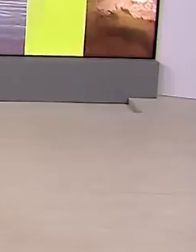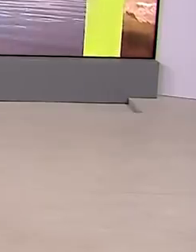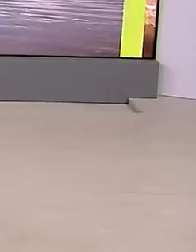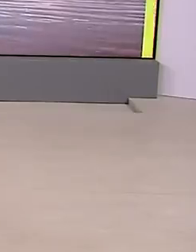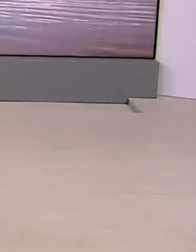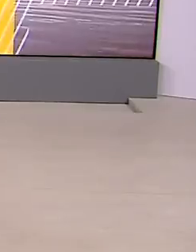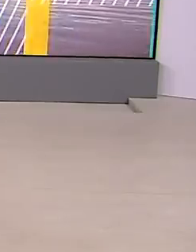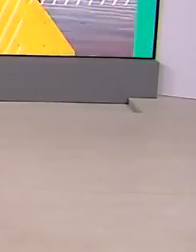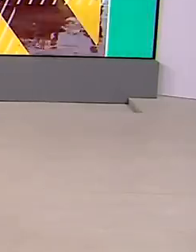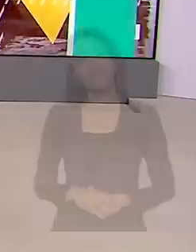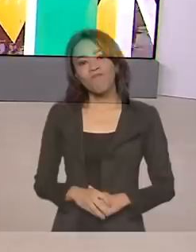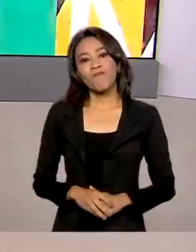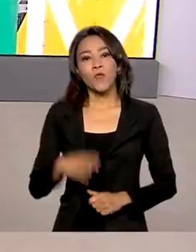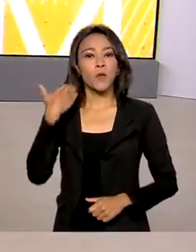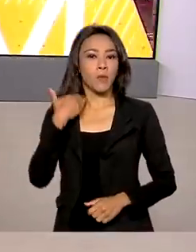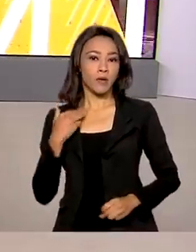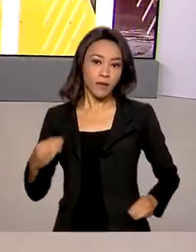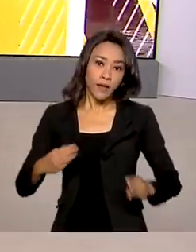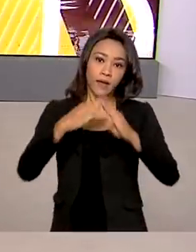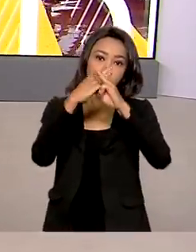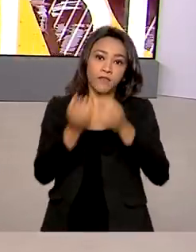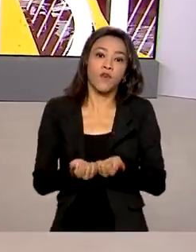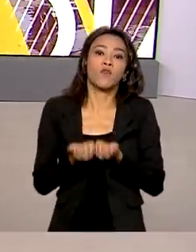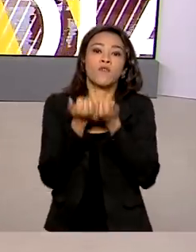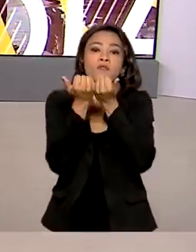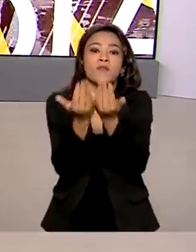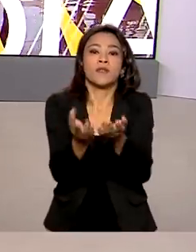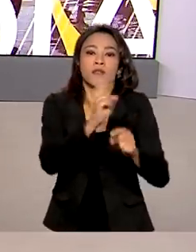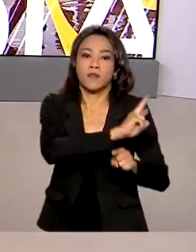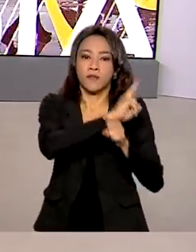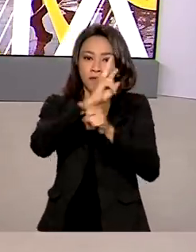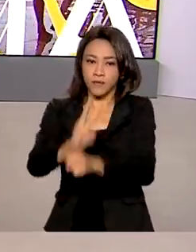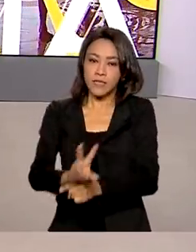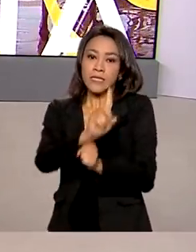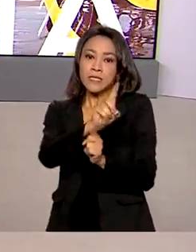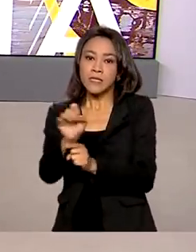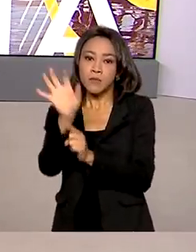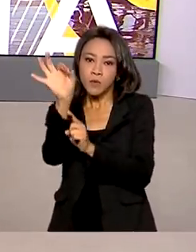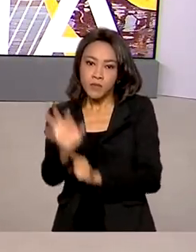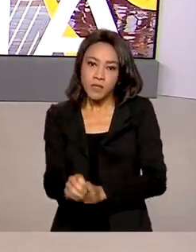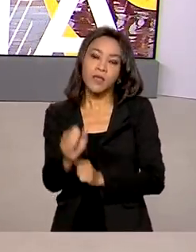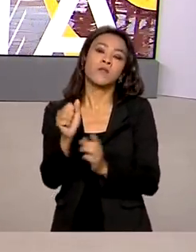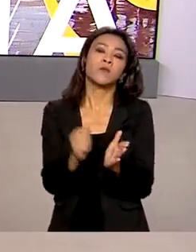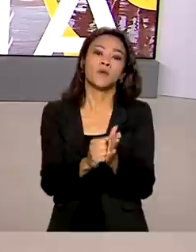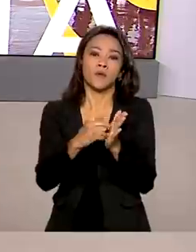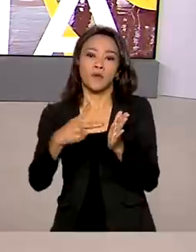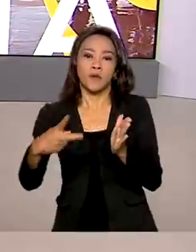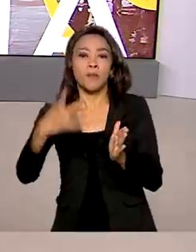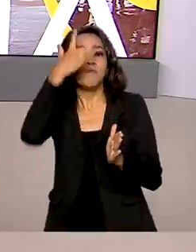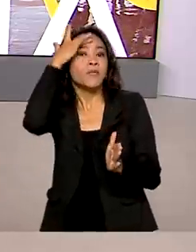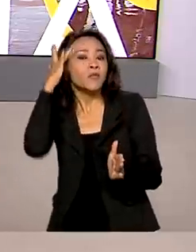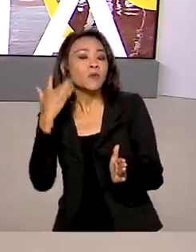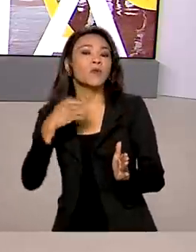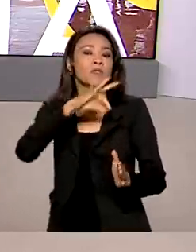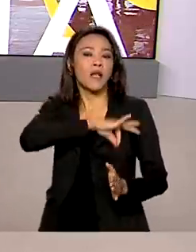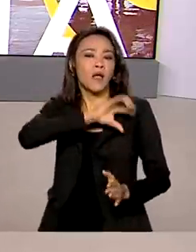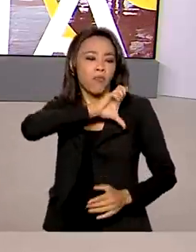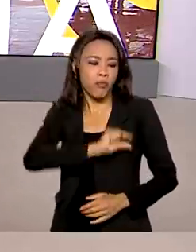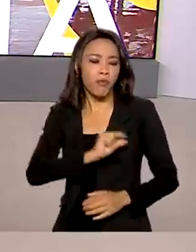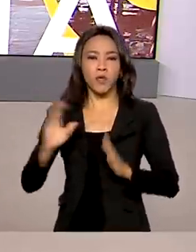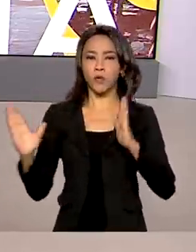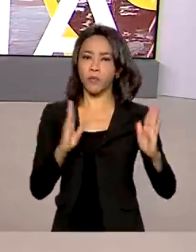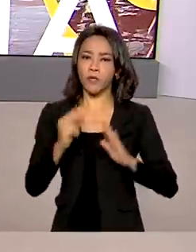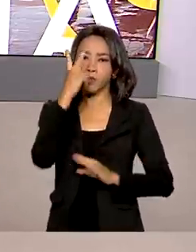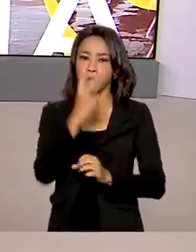A Caixa vai oferecer linhas de crédito 100% digital para pessoas de baixa renda e prazo de até dois